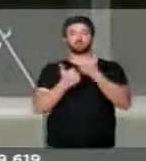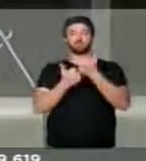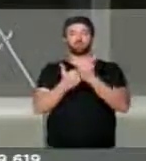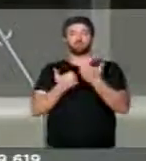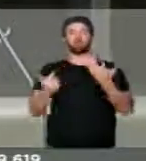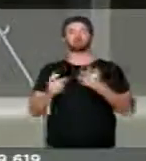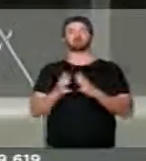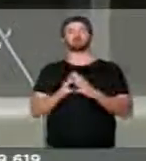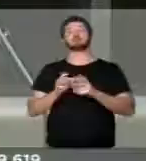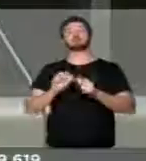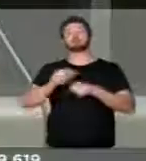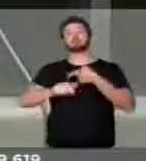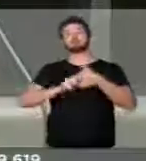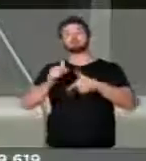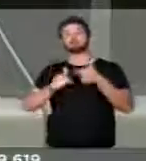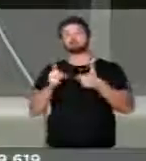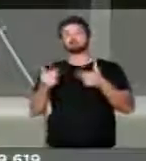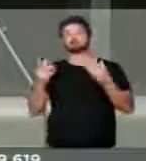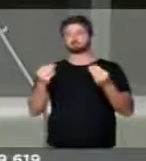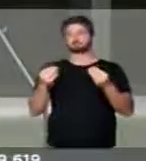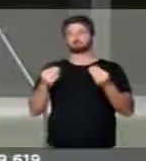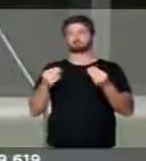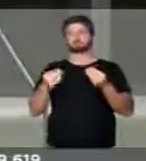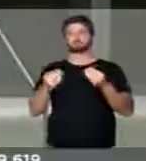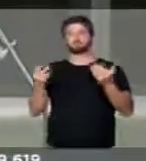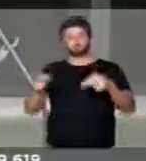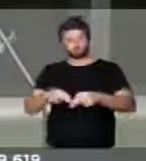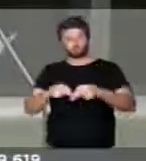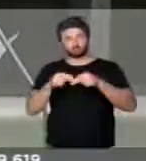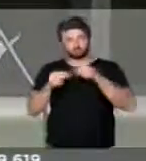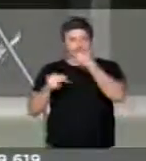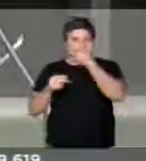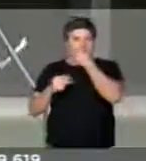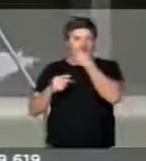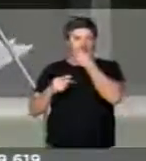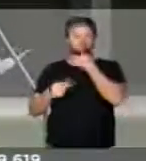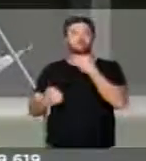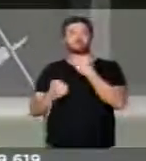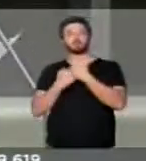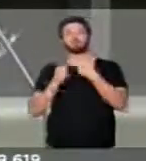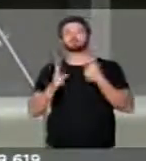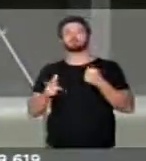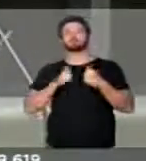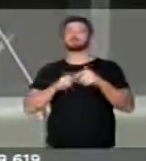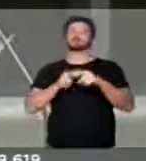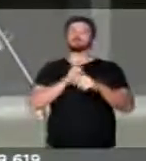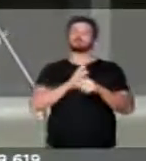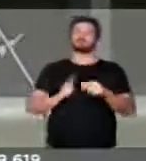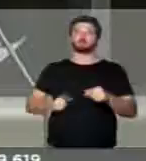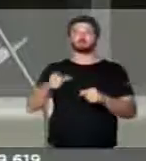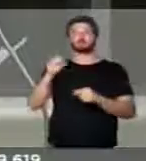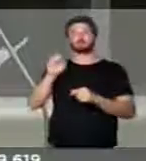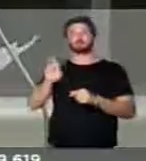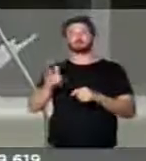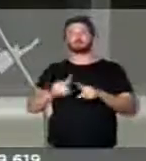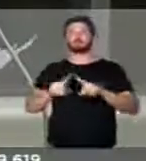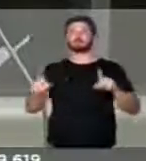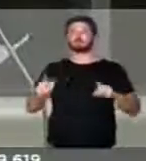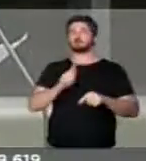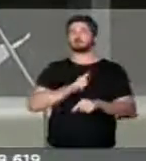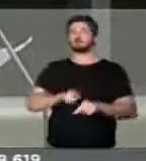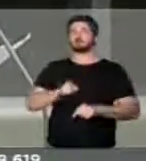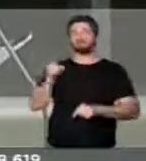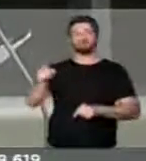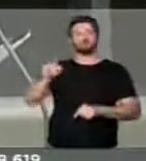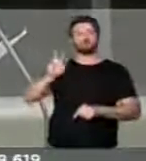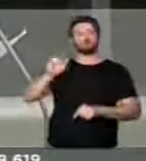Realiza uma função de Estado. Por isso, sempre tem apoio dos nossos governos do PSB. Mas o governador